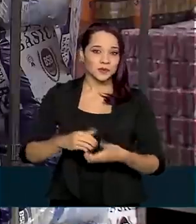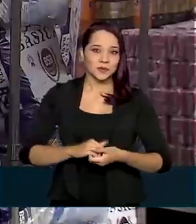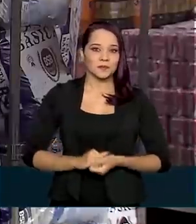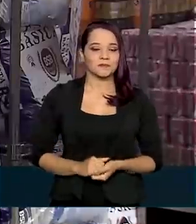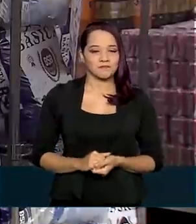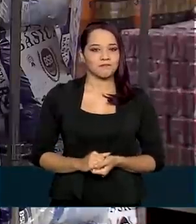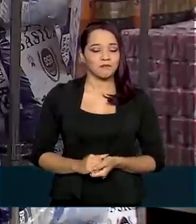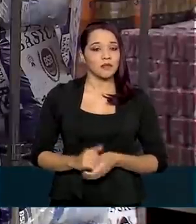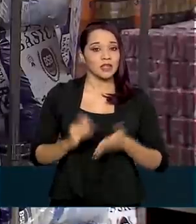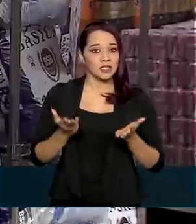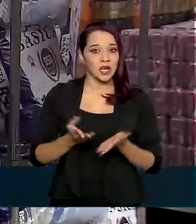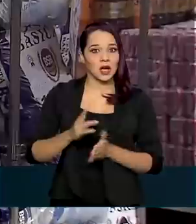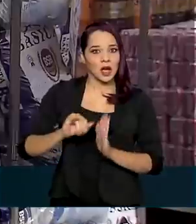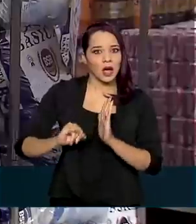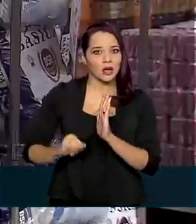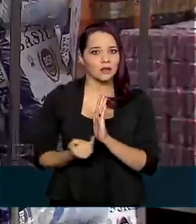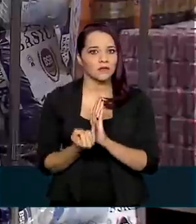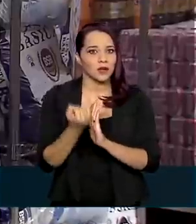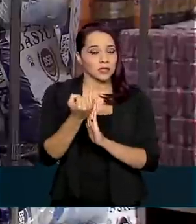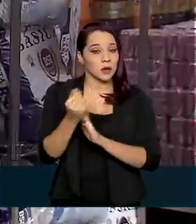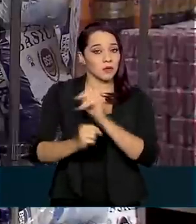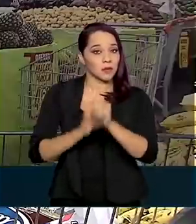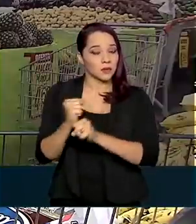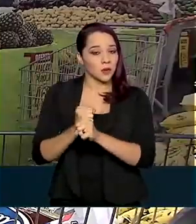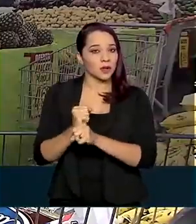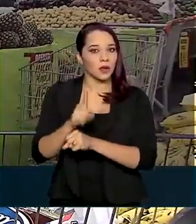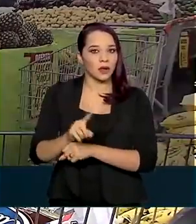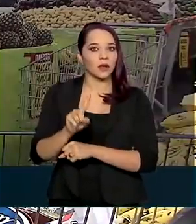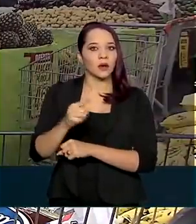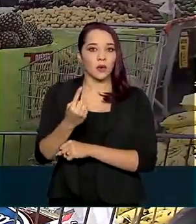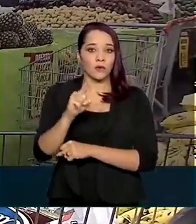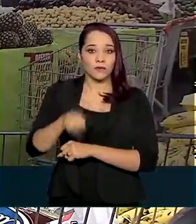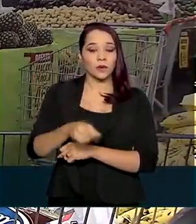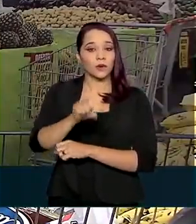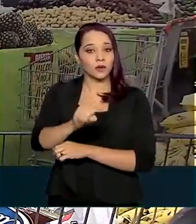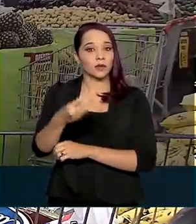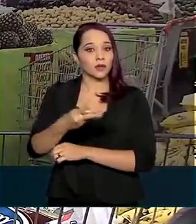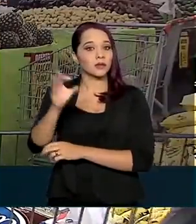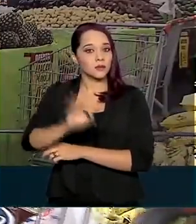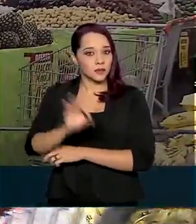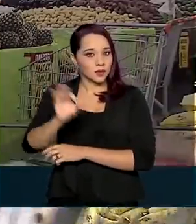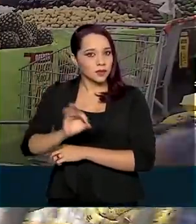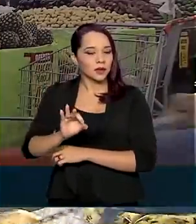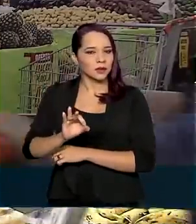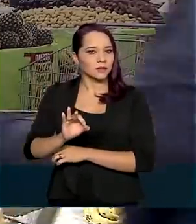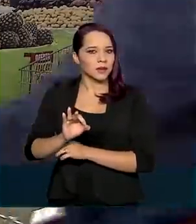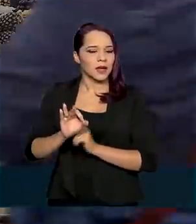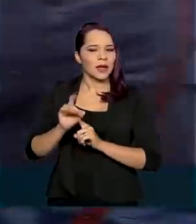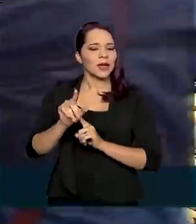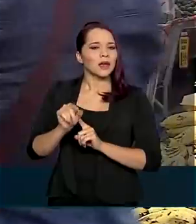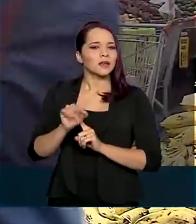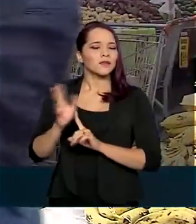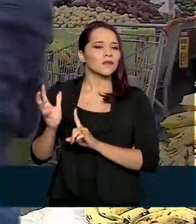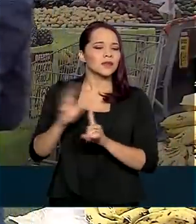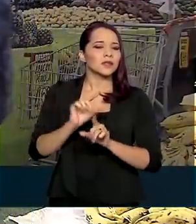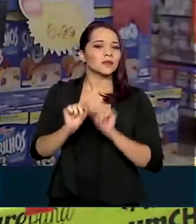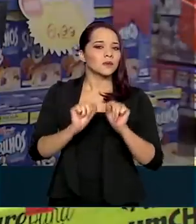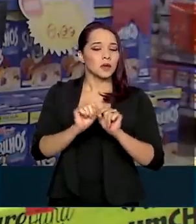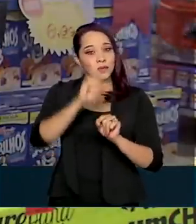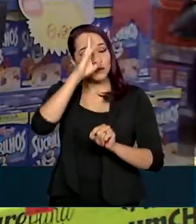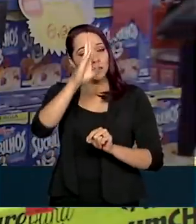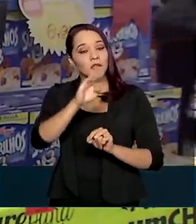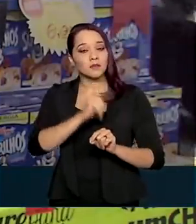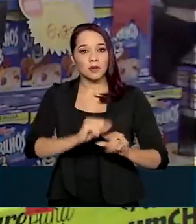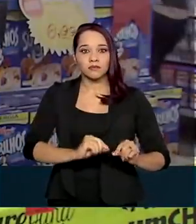Já a inflação projetada para este ano é de 1,83%. A previsão foi influenciada principalmente